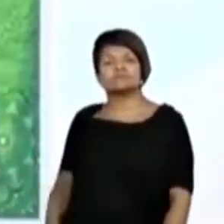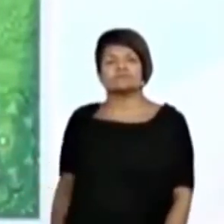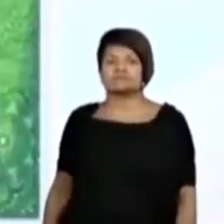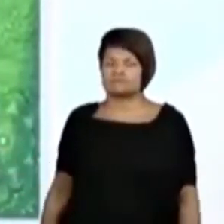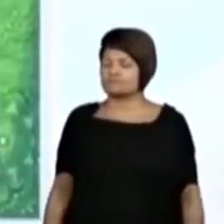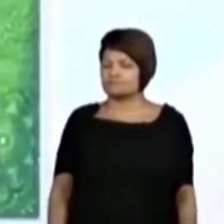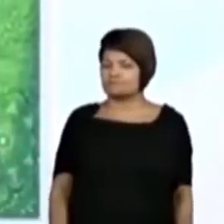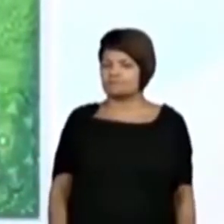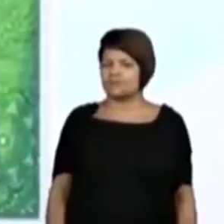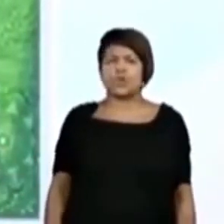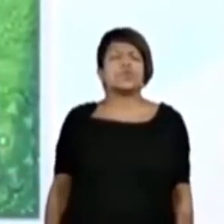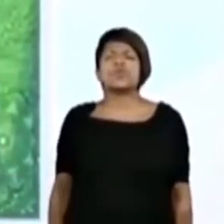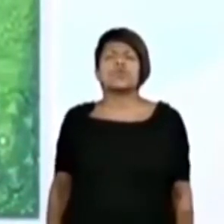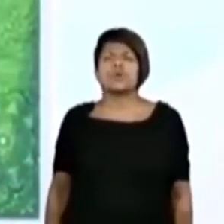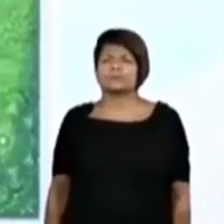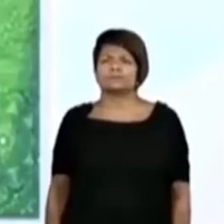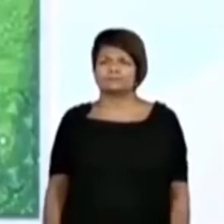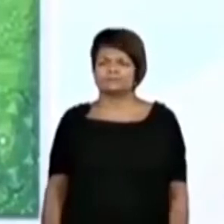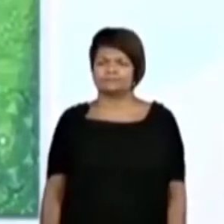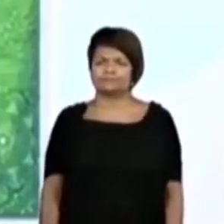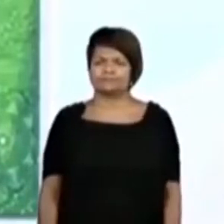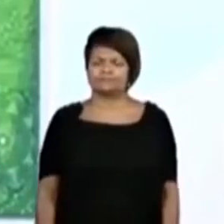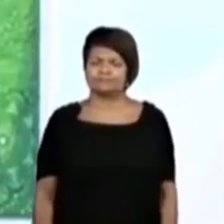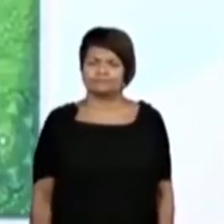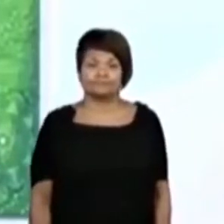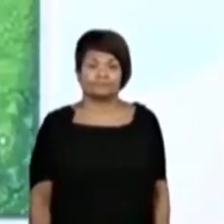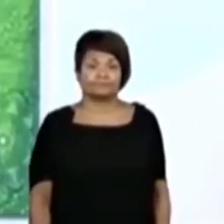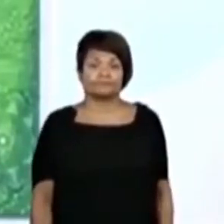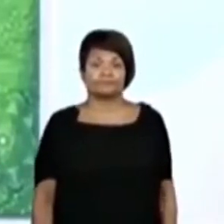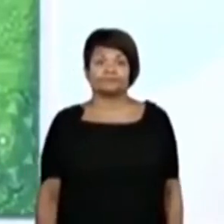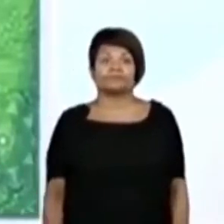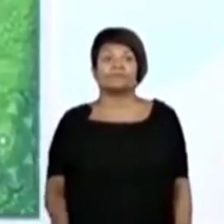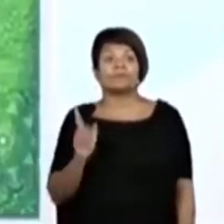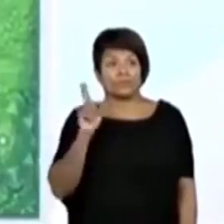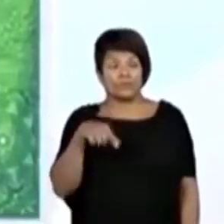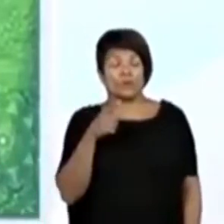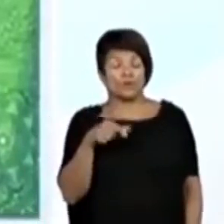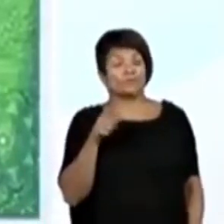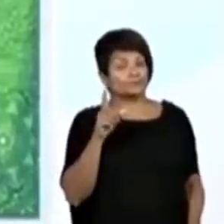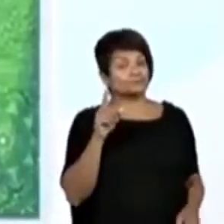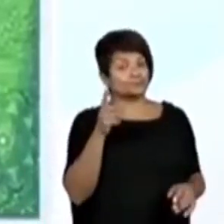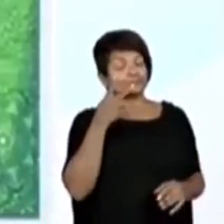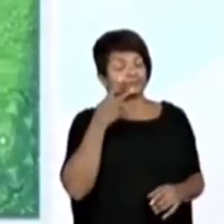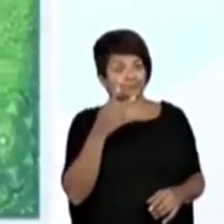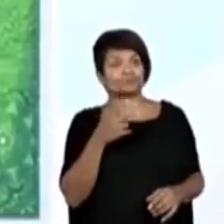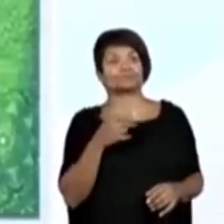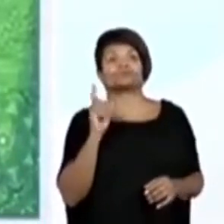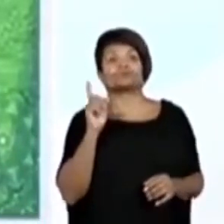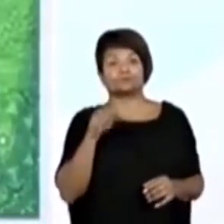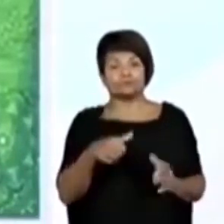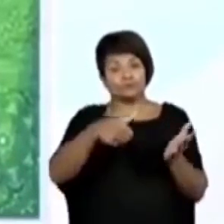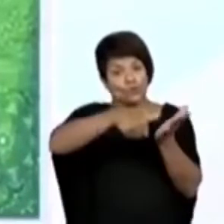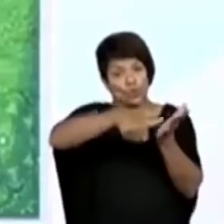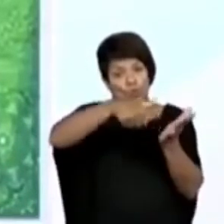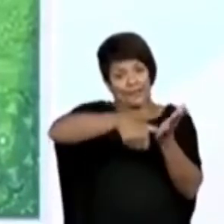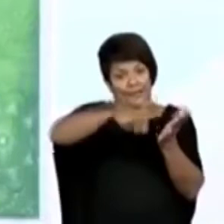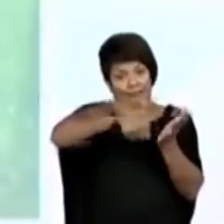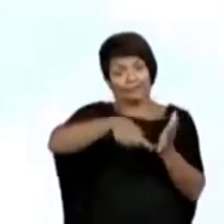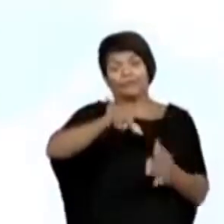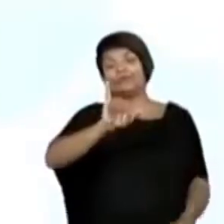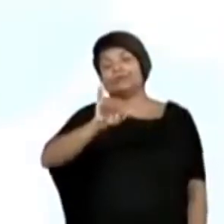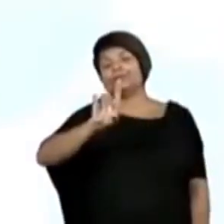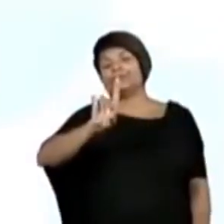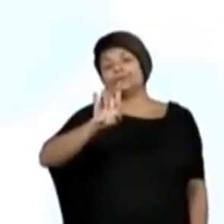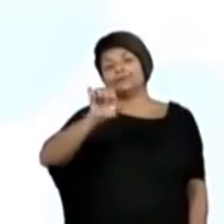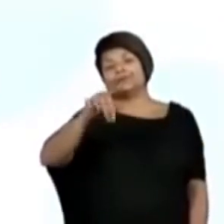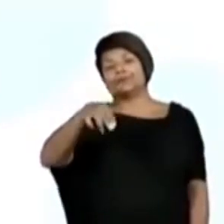na tela aí, o que que é isso daí? Estão falando que é uma identidade, professora. Isso é um documento que a